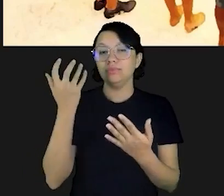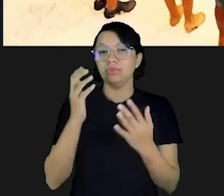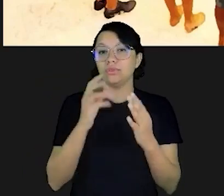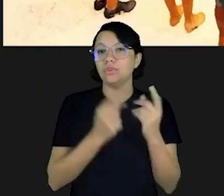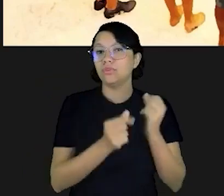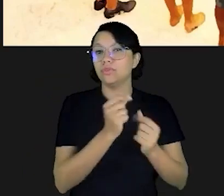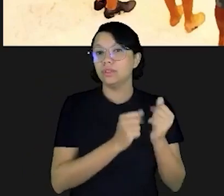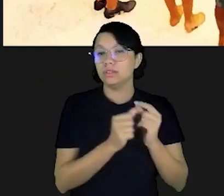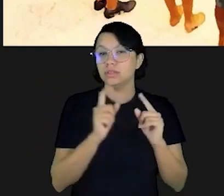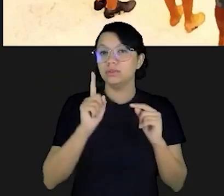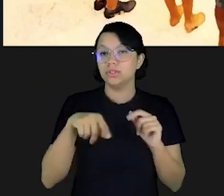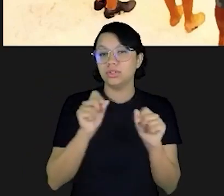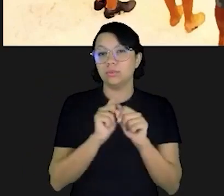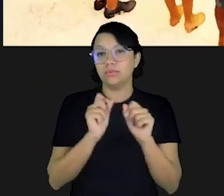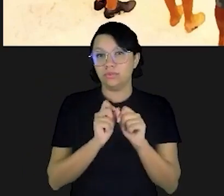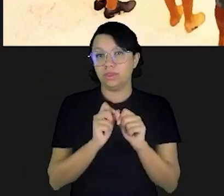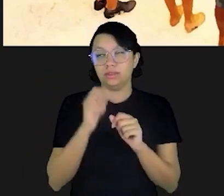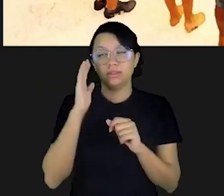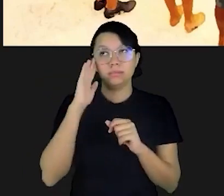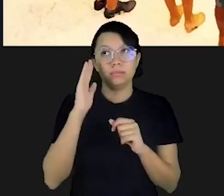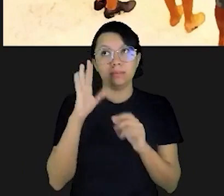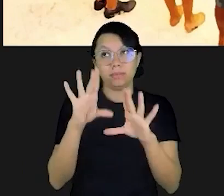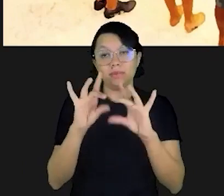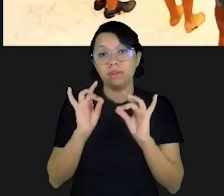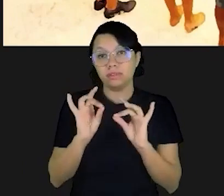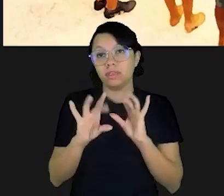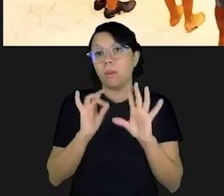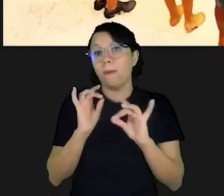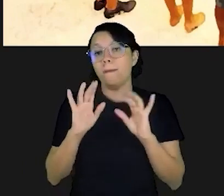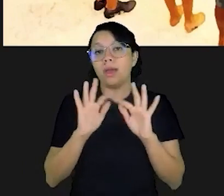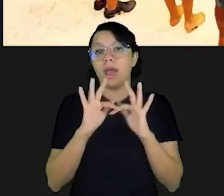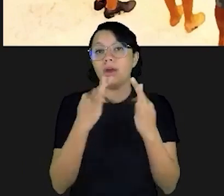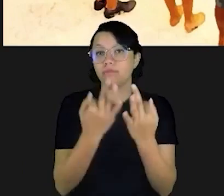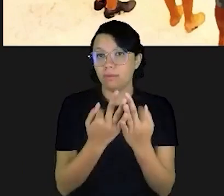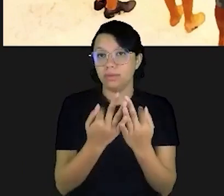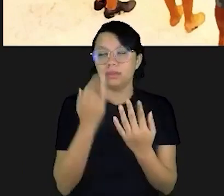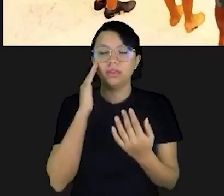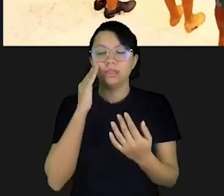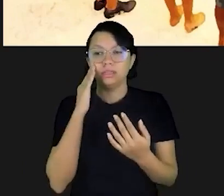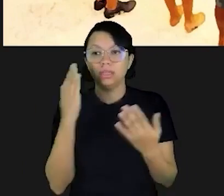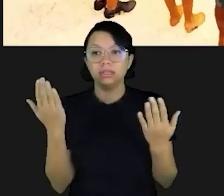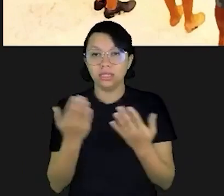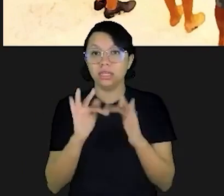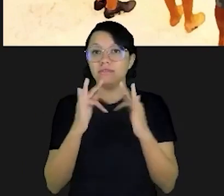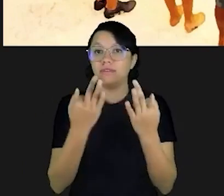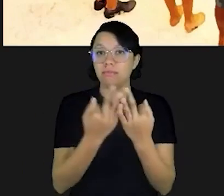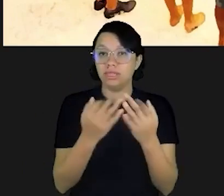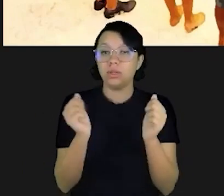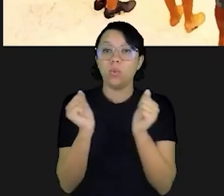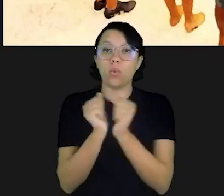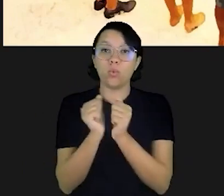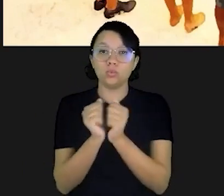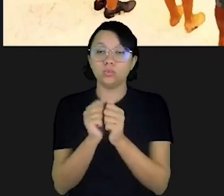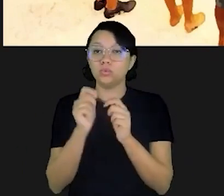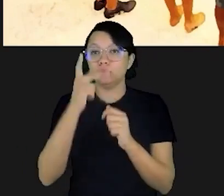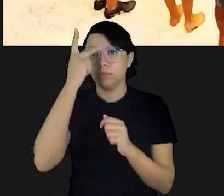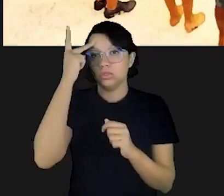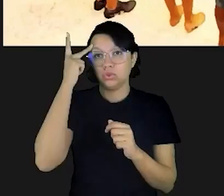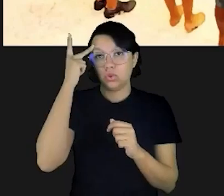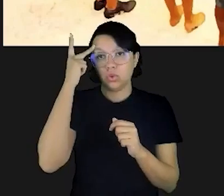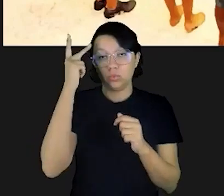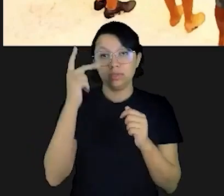preferencialmente em família e entendam aqui como família, neste sentido, um conjunto de pessoas que